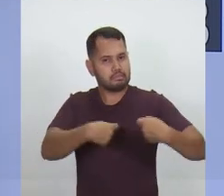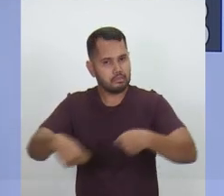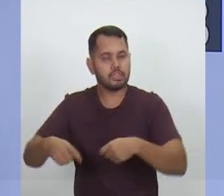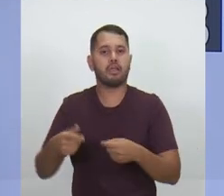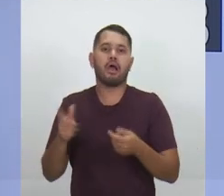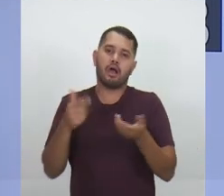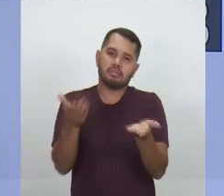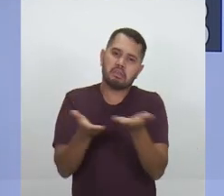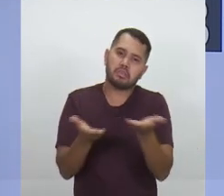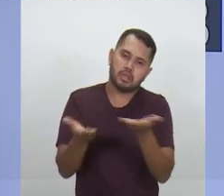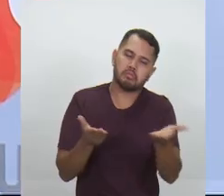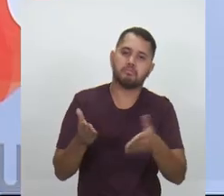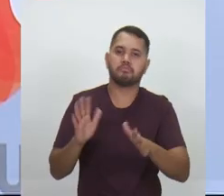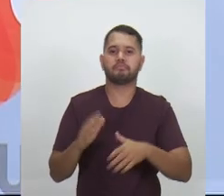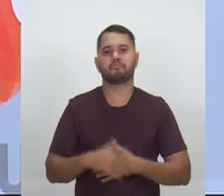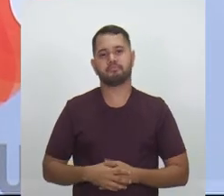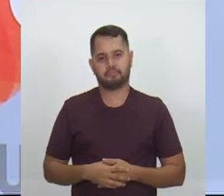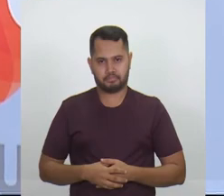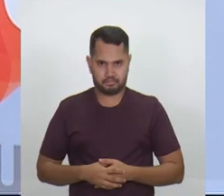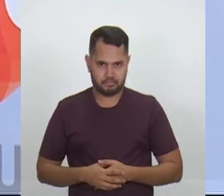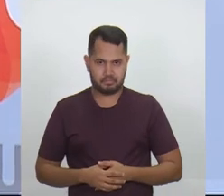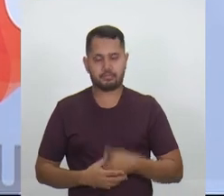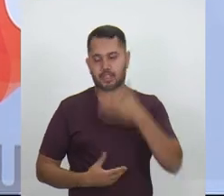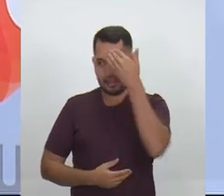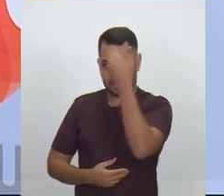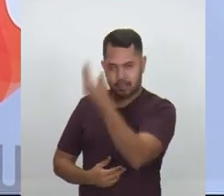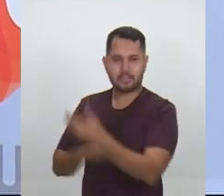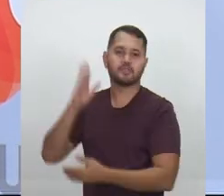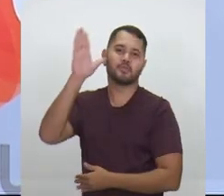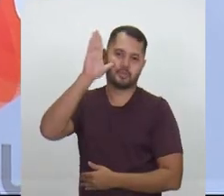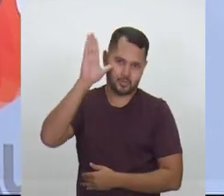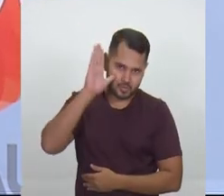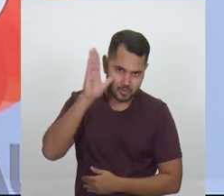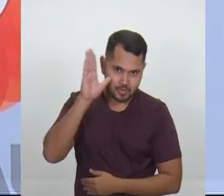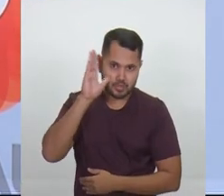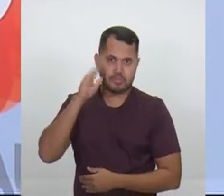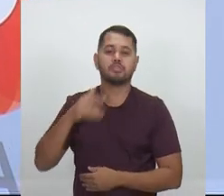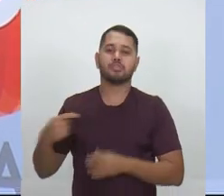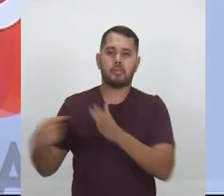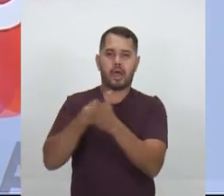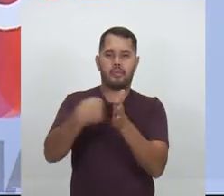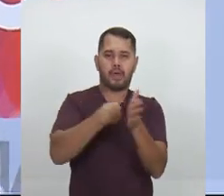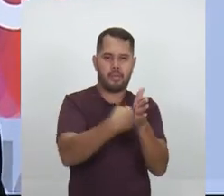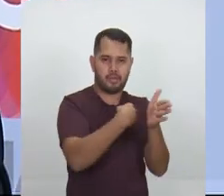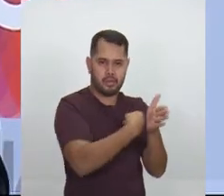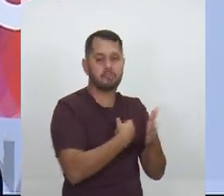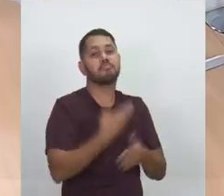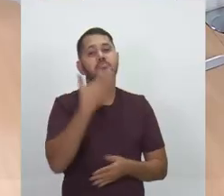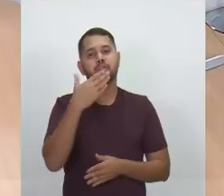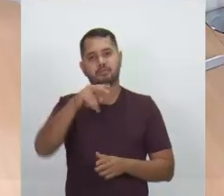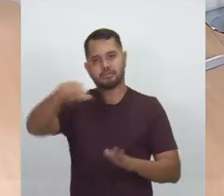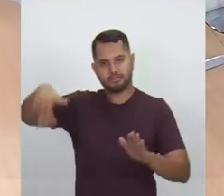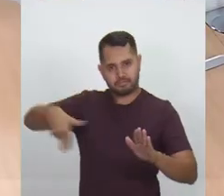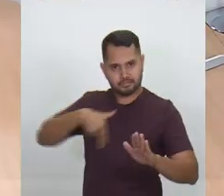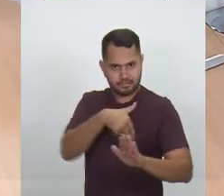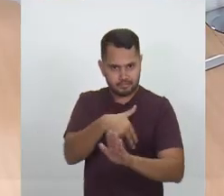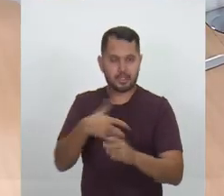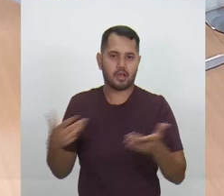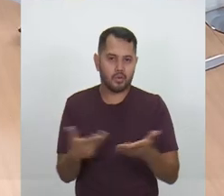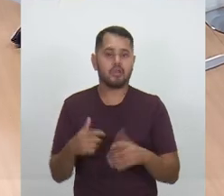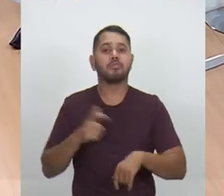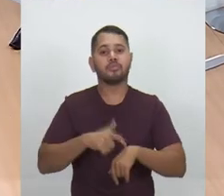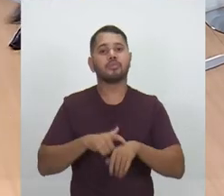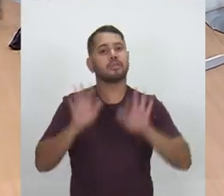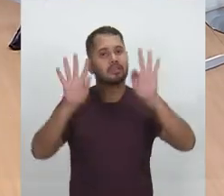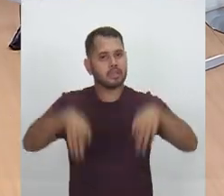pelo menos a... Agradeço a candidata Lúcia Antoni que foi sabatinada neste bloco. Peço que a senhora volte aqui ao seu lugar porque a gente